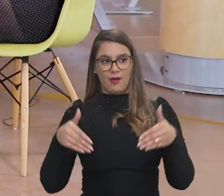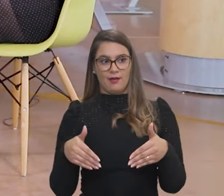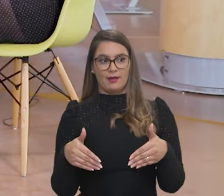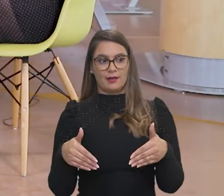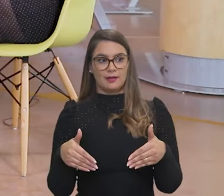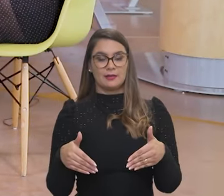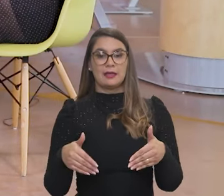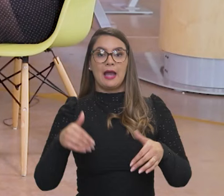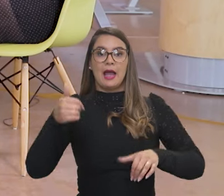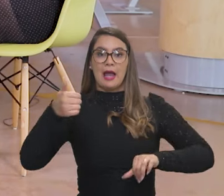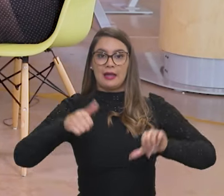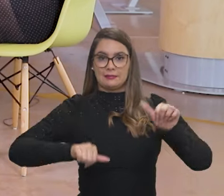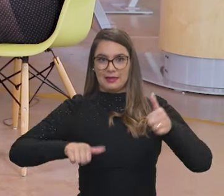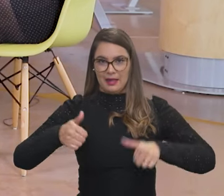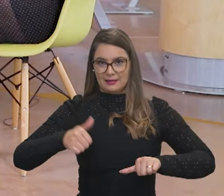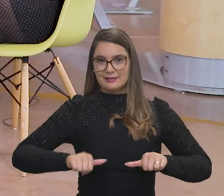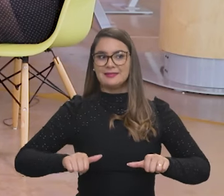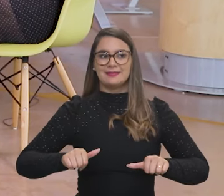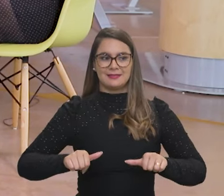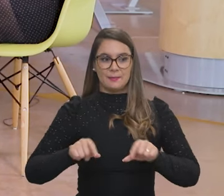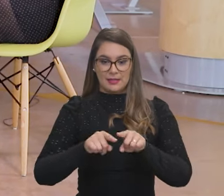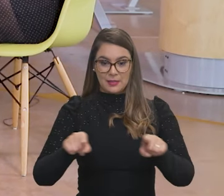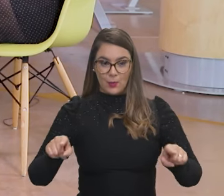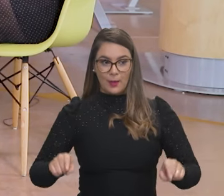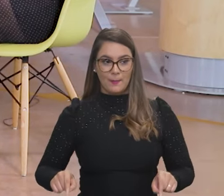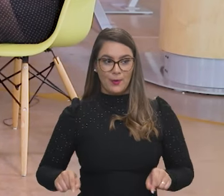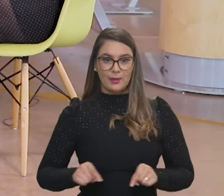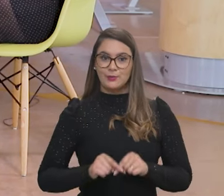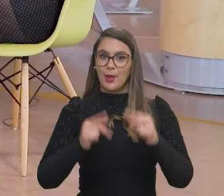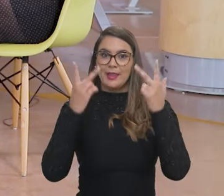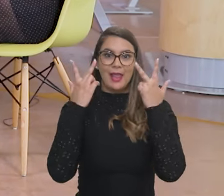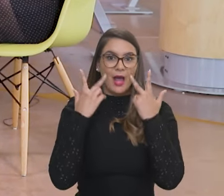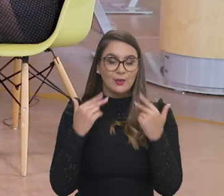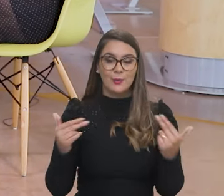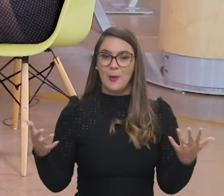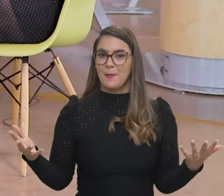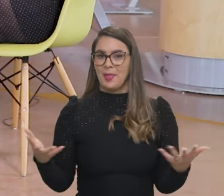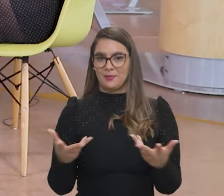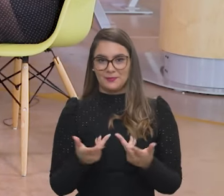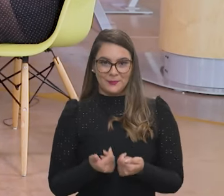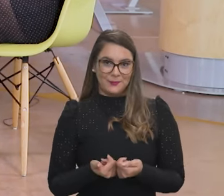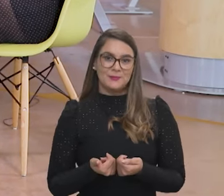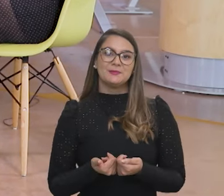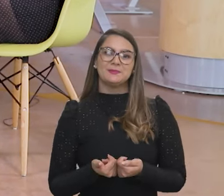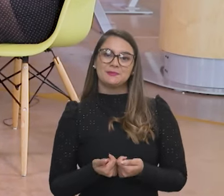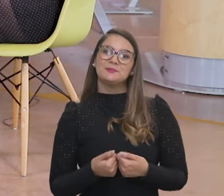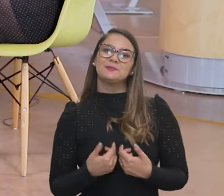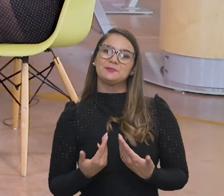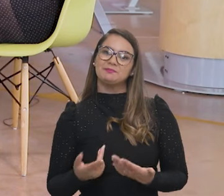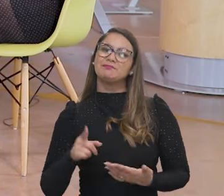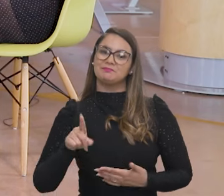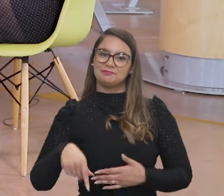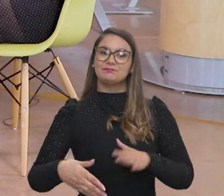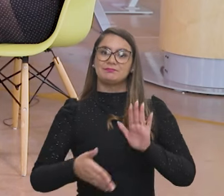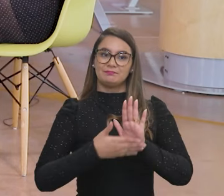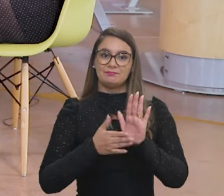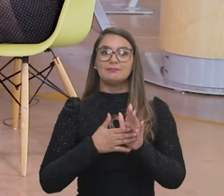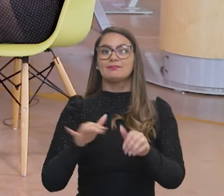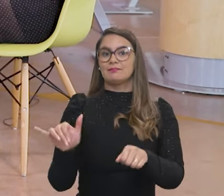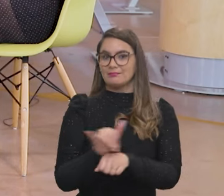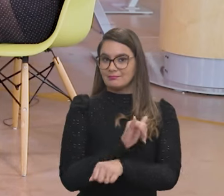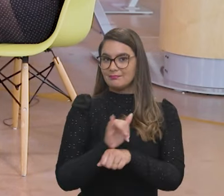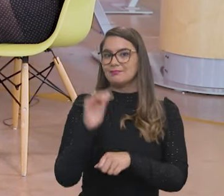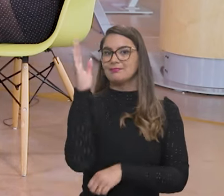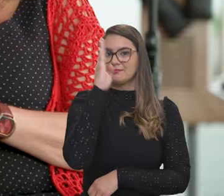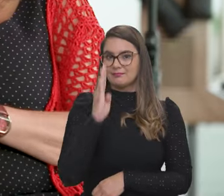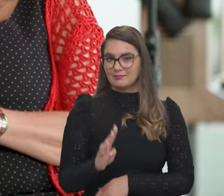epicentro, né, de análise dos investigadores. incrível lá. Então, é uma missão